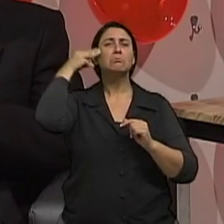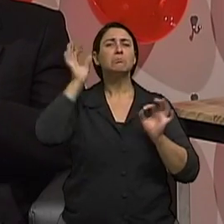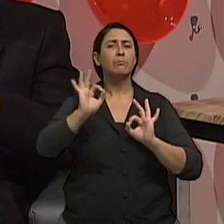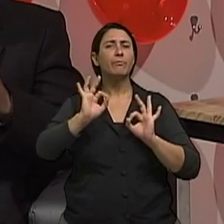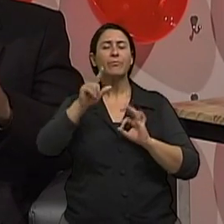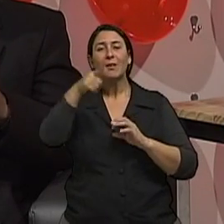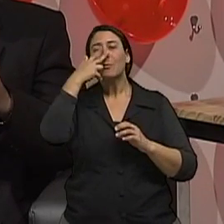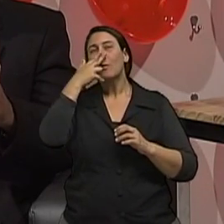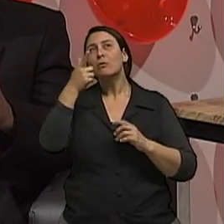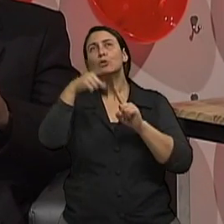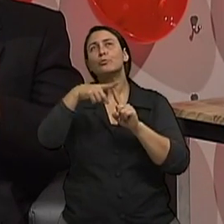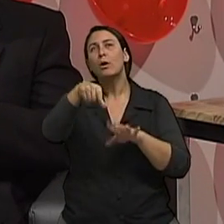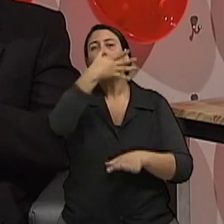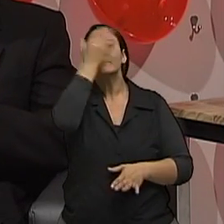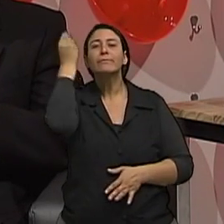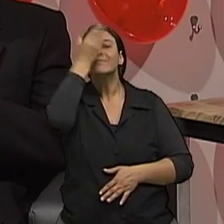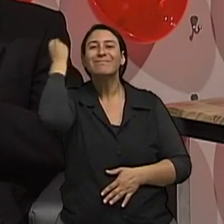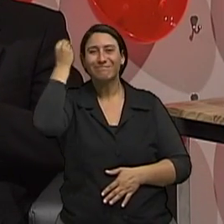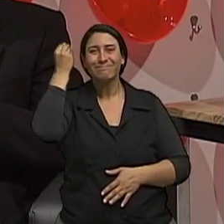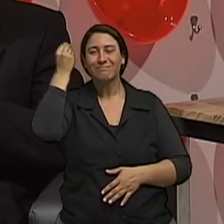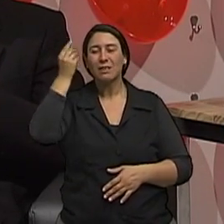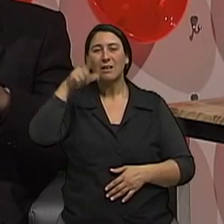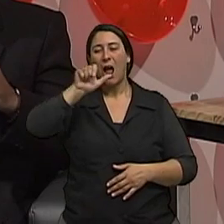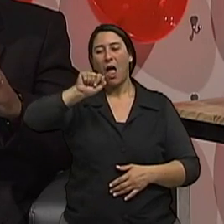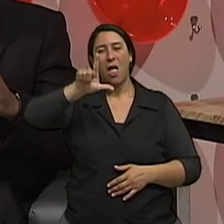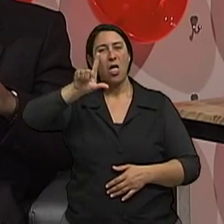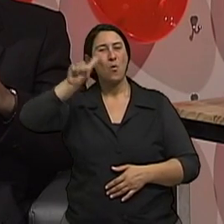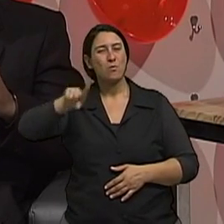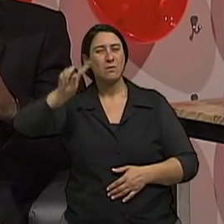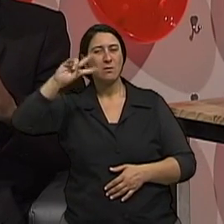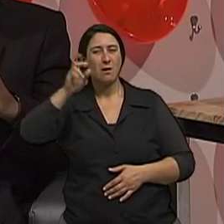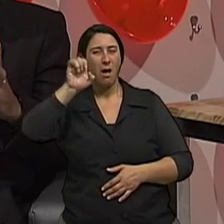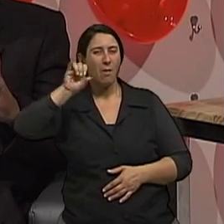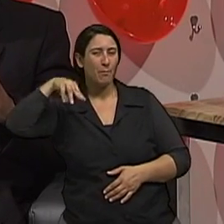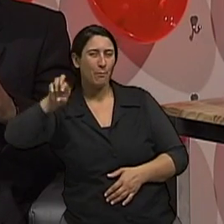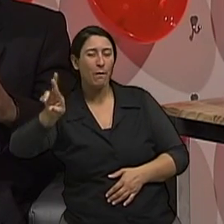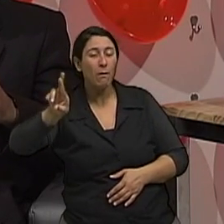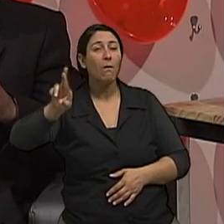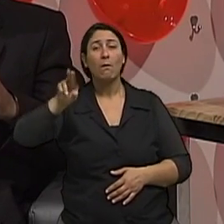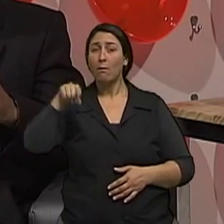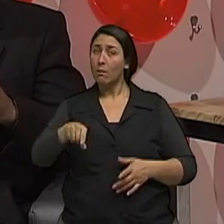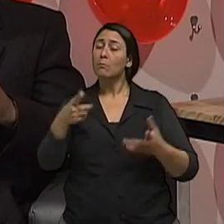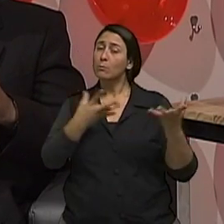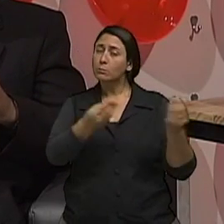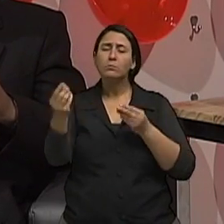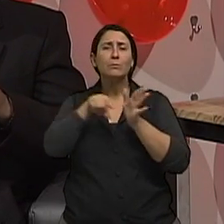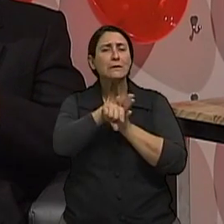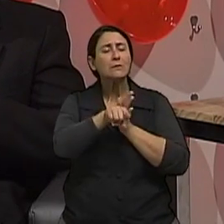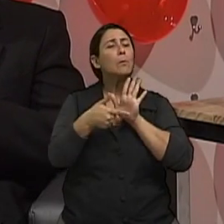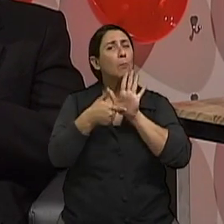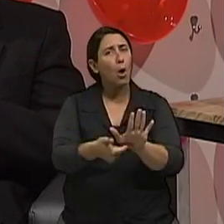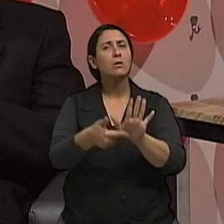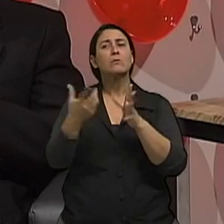Alzheimer. Mas vamos colocar um terço de redução no risco de demência. É aproximadamente o que a maioria dos estudos mostrou. Então,